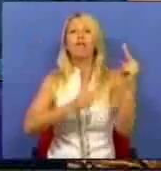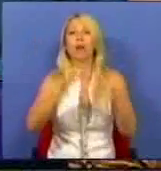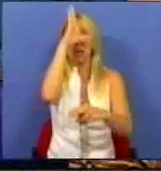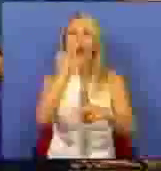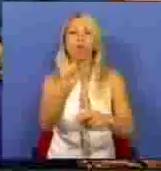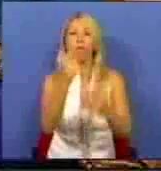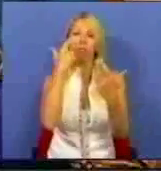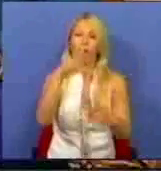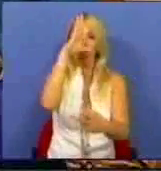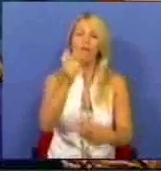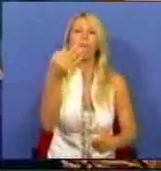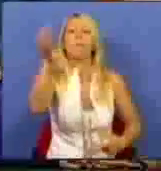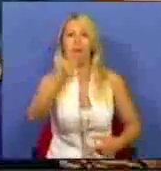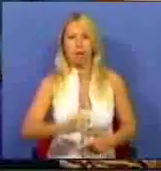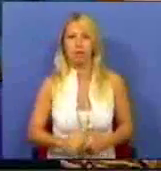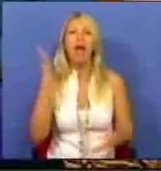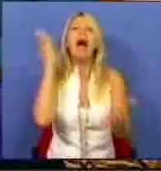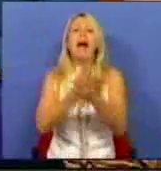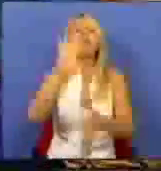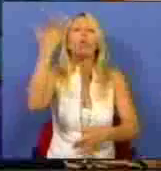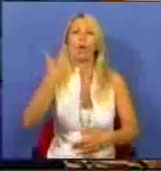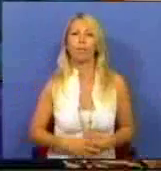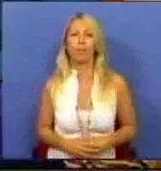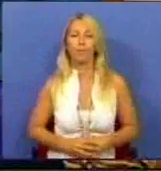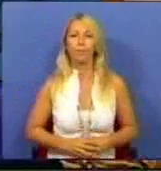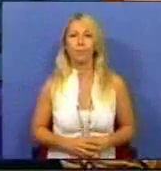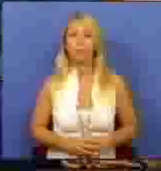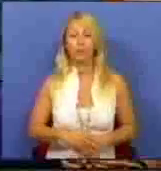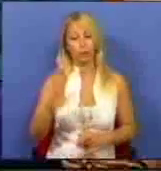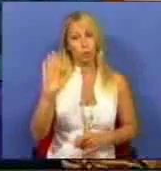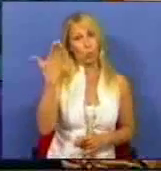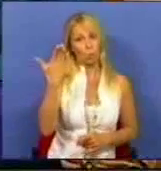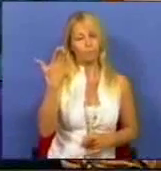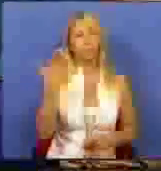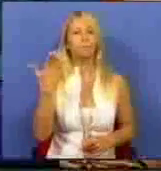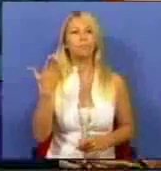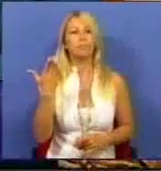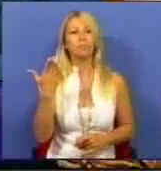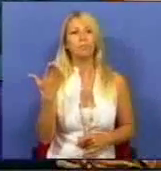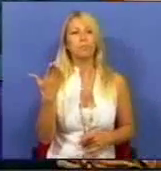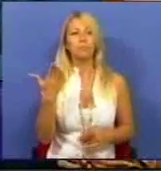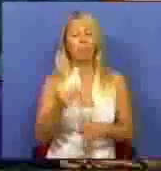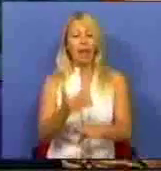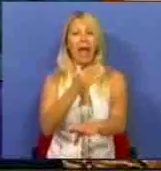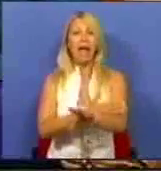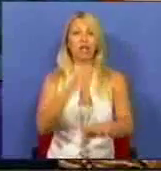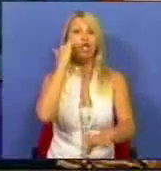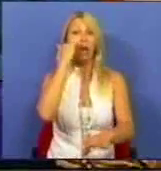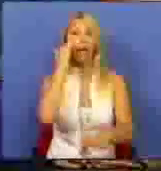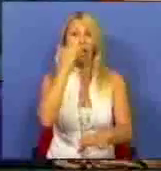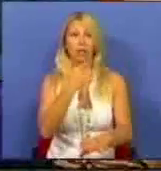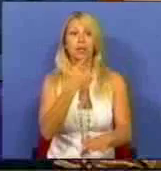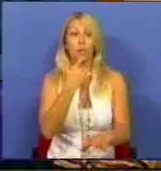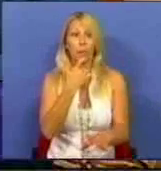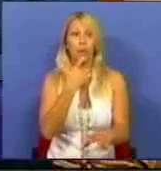do Partido Socialista? Até quando? Primeiro andamento, antes da crise grande,